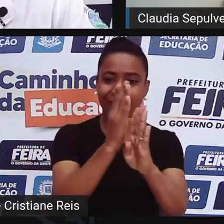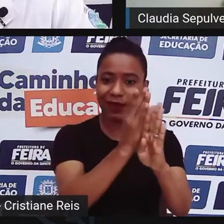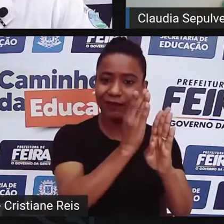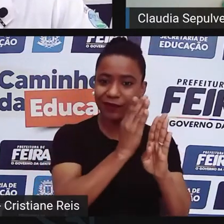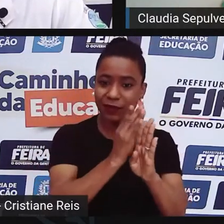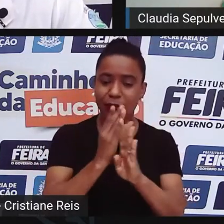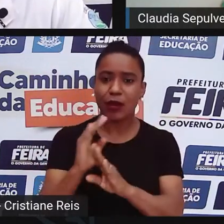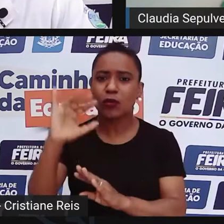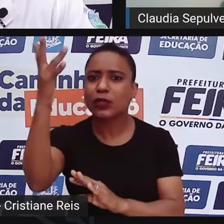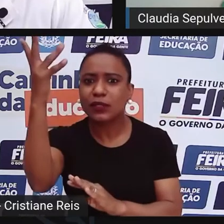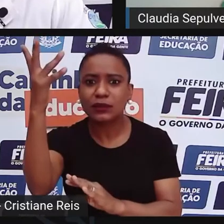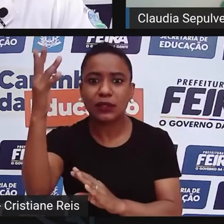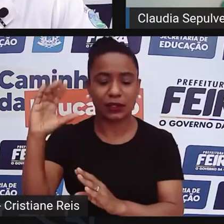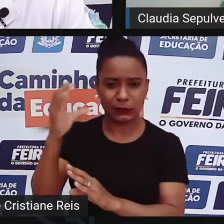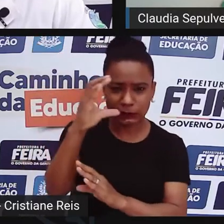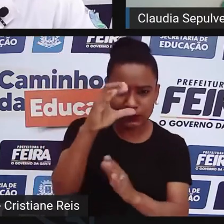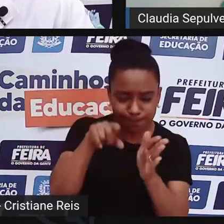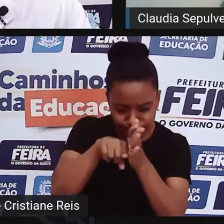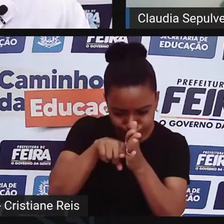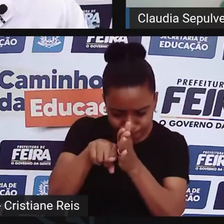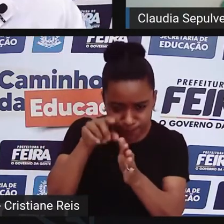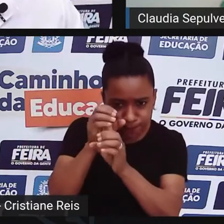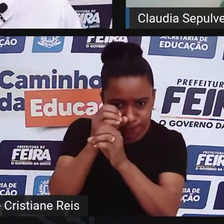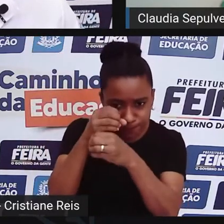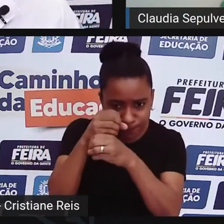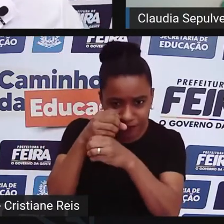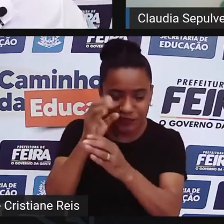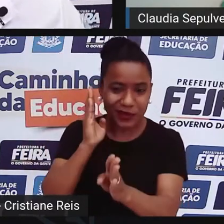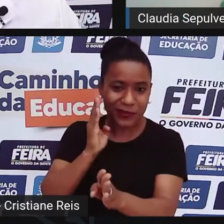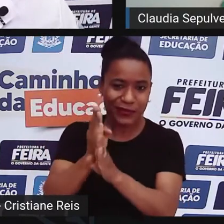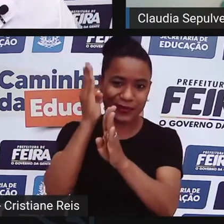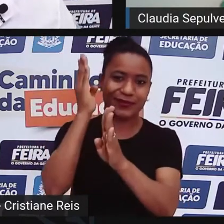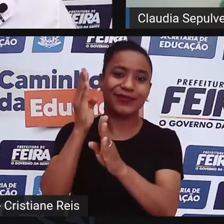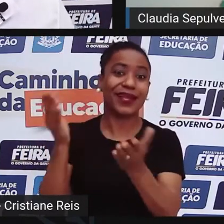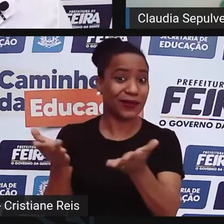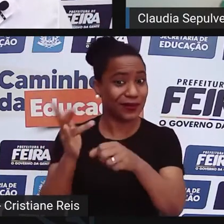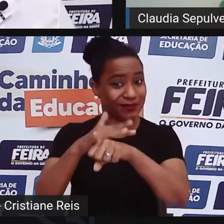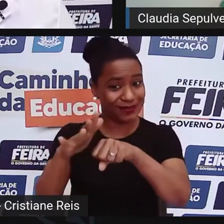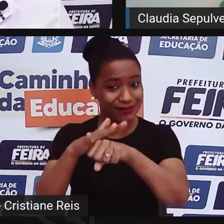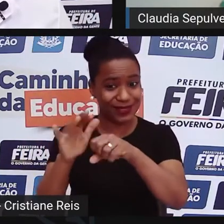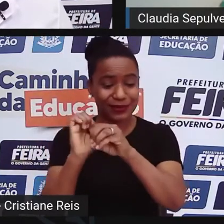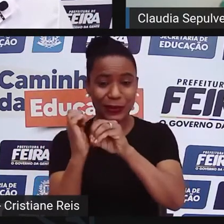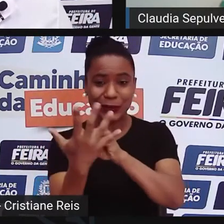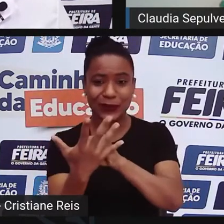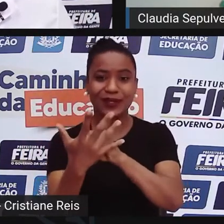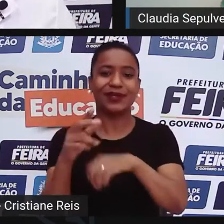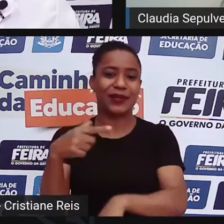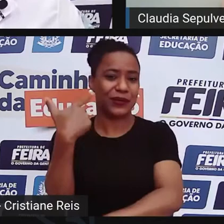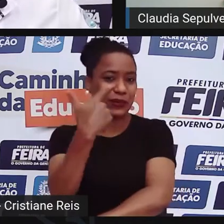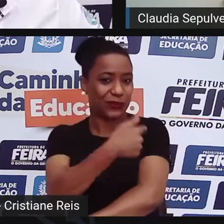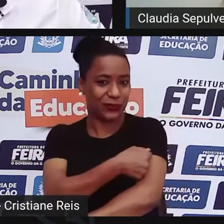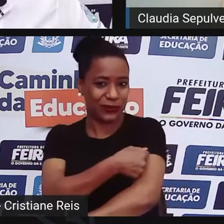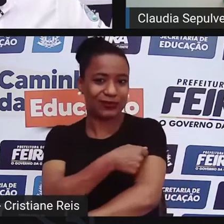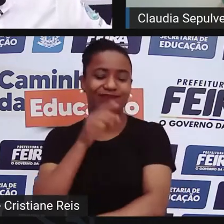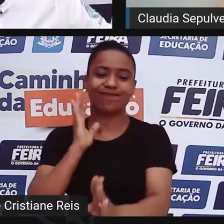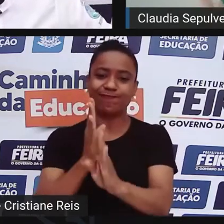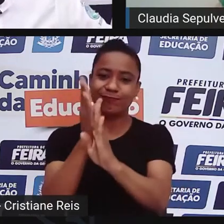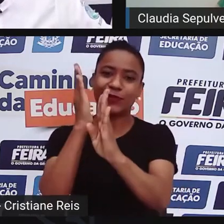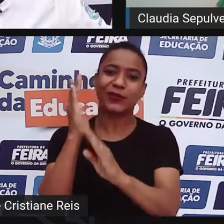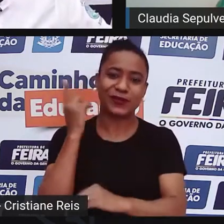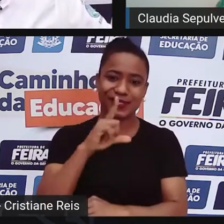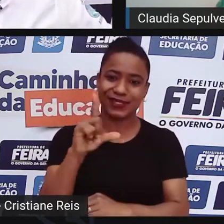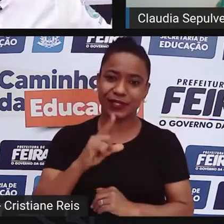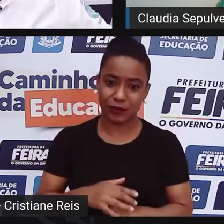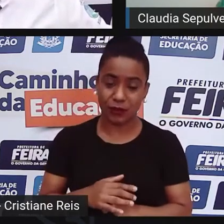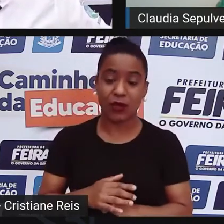tem nos ajudado a resolver problemas como esse do enfrentamento da pandemia. Mas é preciso ter um olhar também histórico e